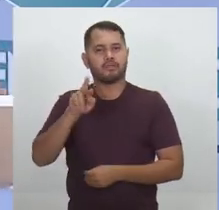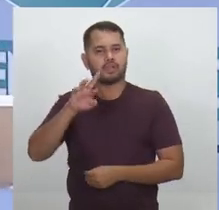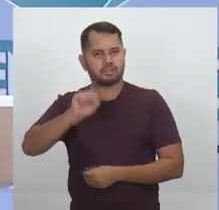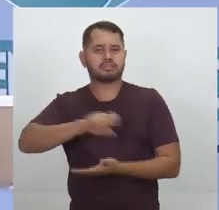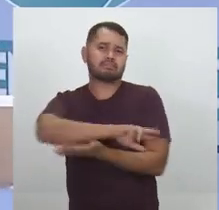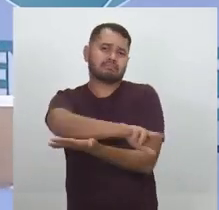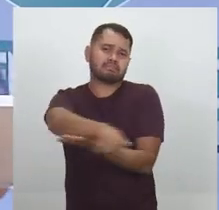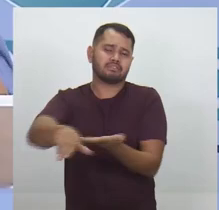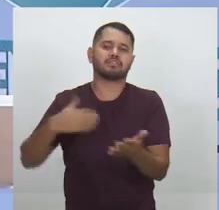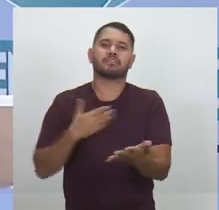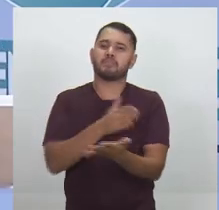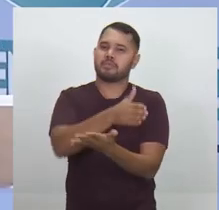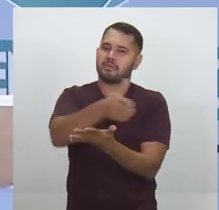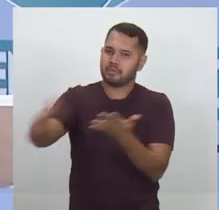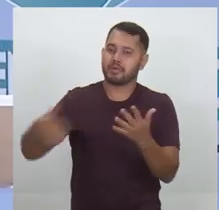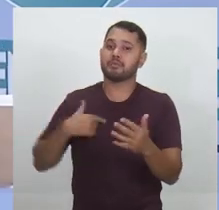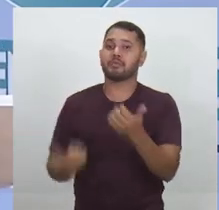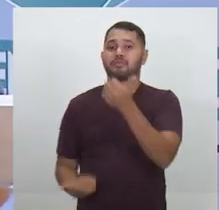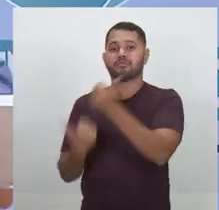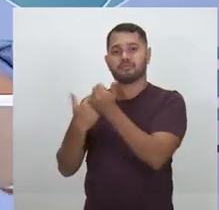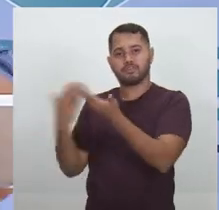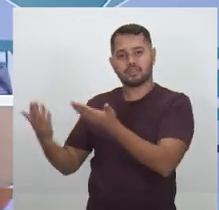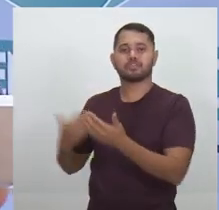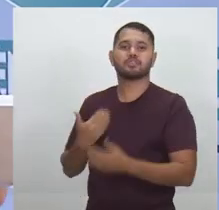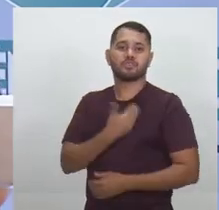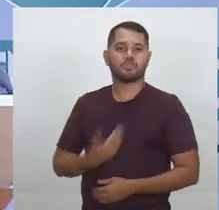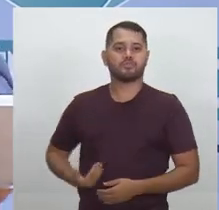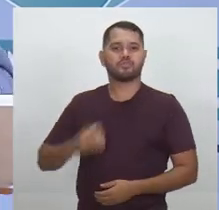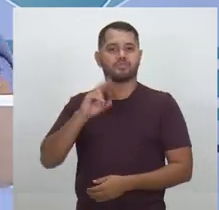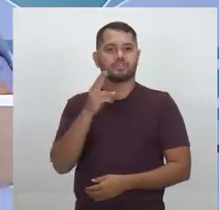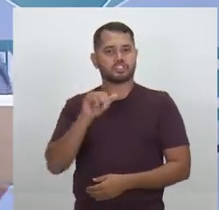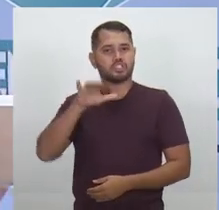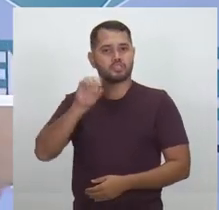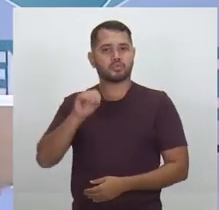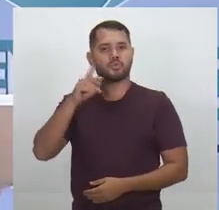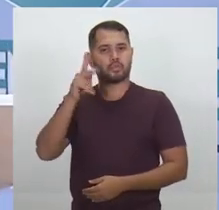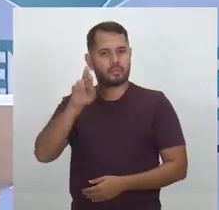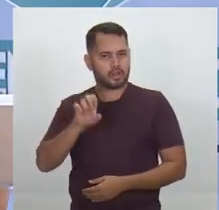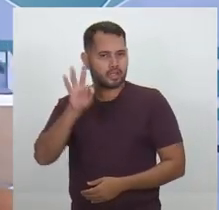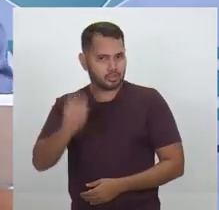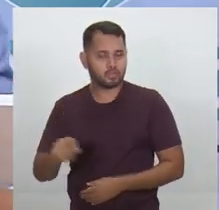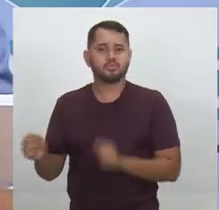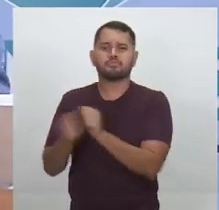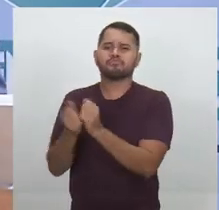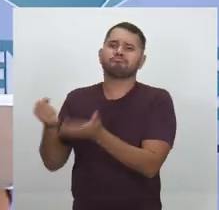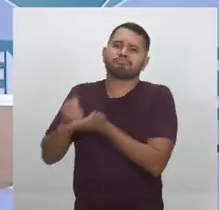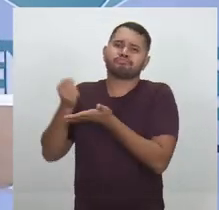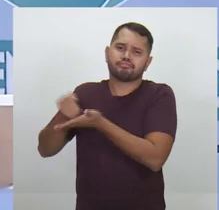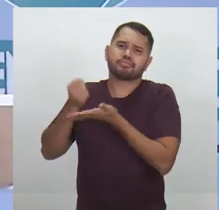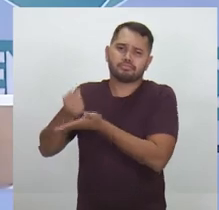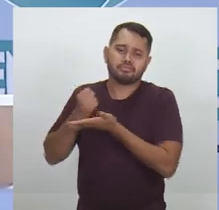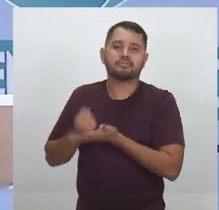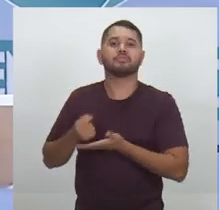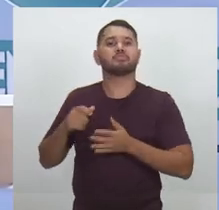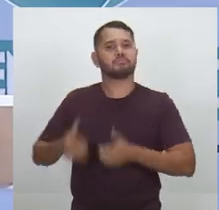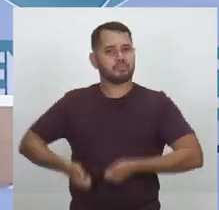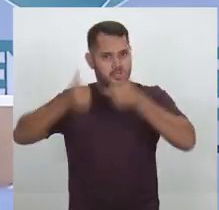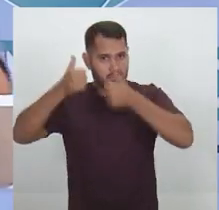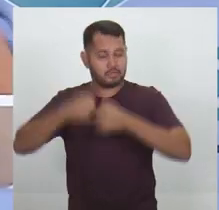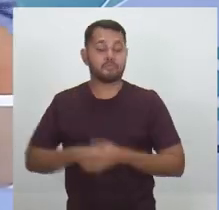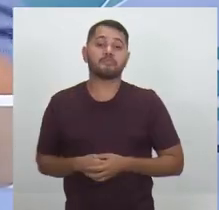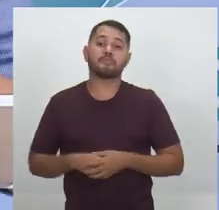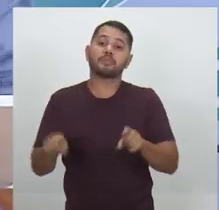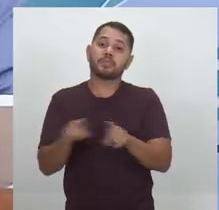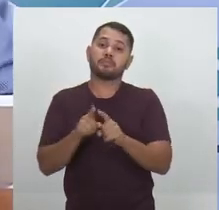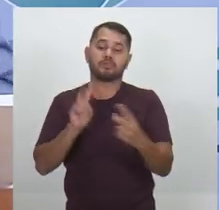Quero agradecer ao meu vice-governador, Chico Preto, alguém que tem me ajudado muito a construir o Amazonas melhor. E eu